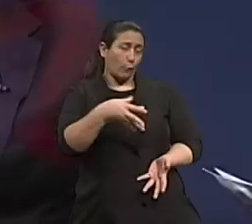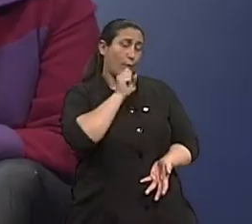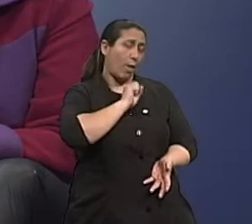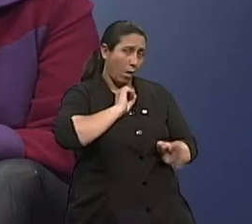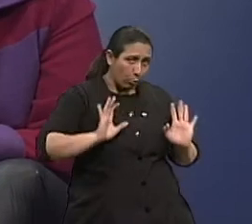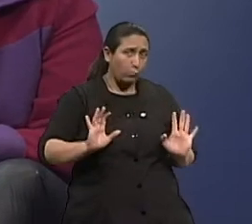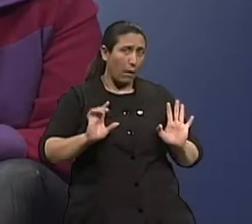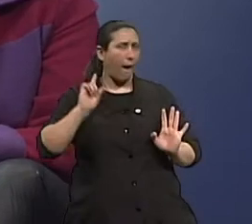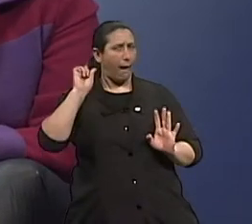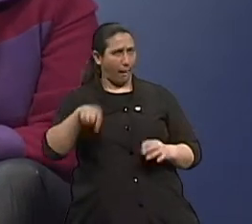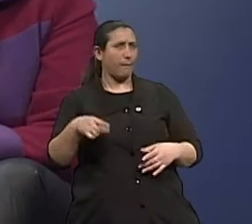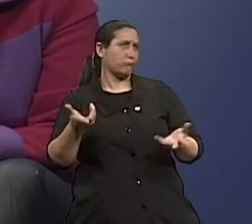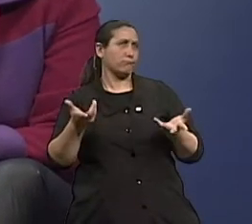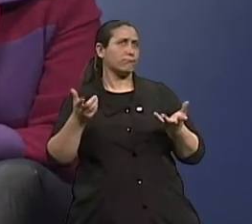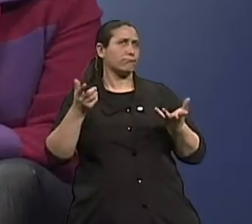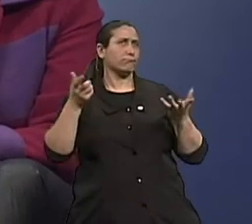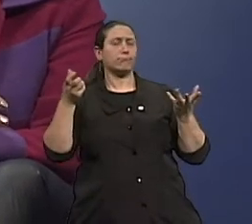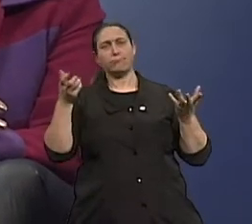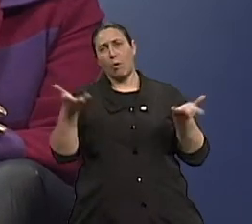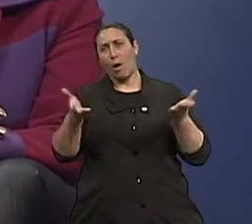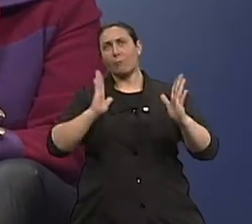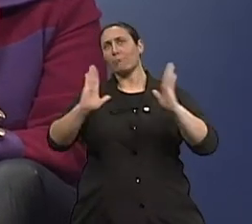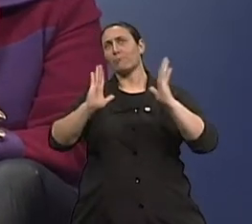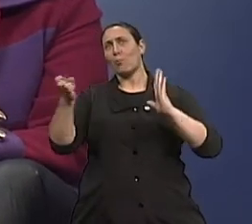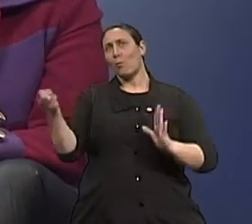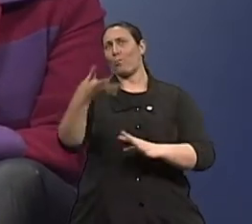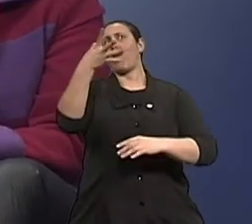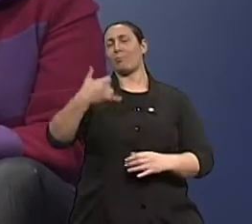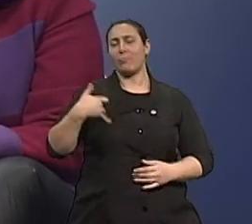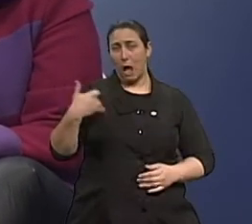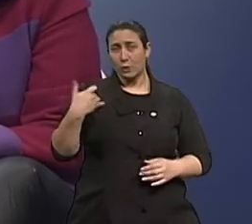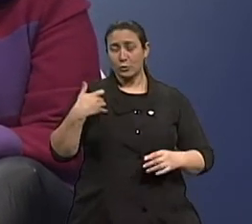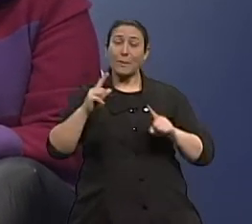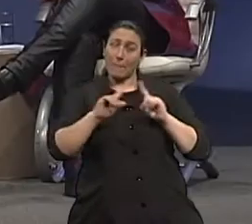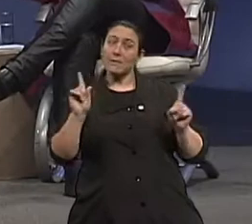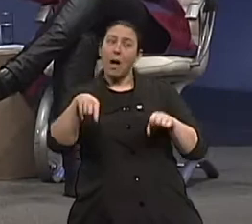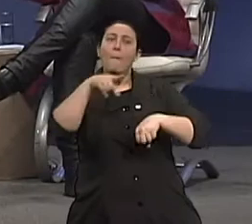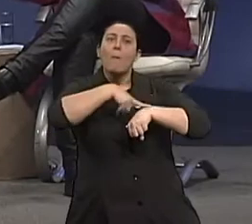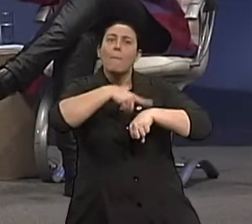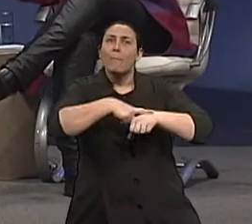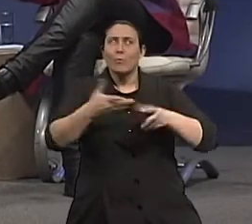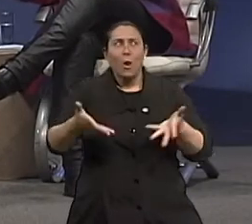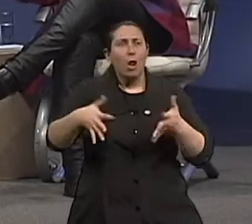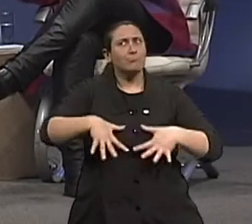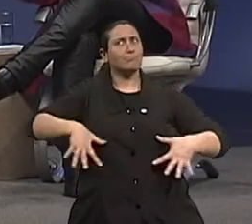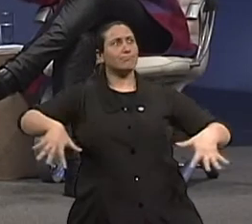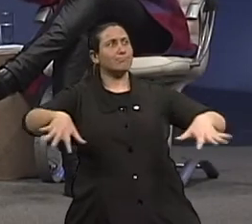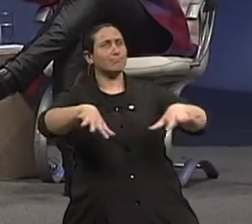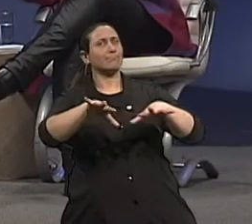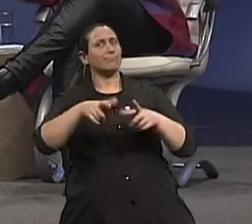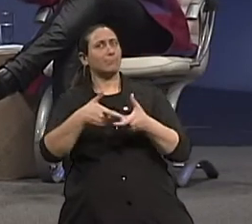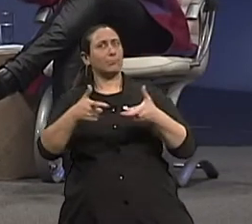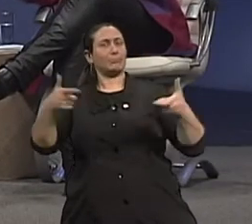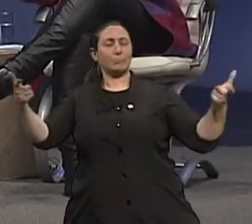moderna idade, né? Não precisa ser a melhor idade da vida de cada um, mas é uma moderna idade, né? É uma coisa nova que está